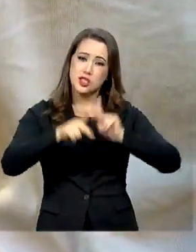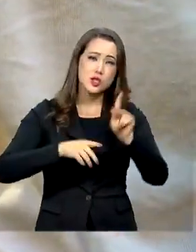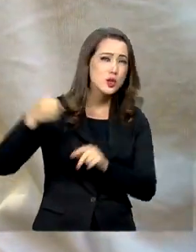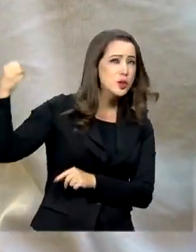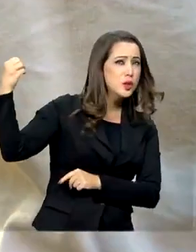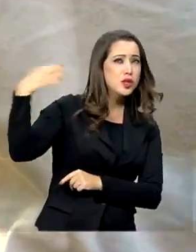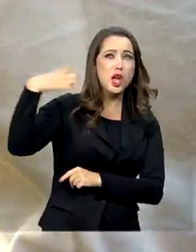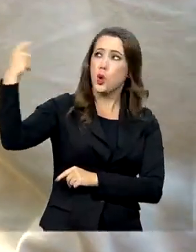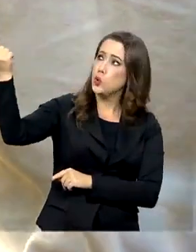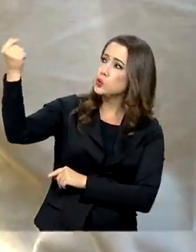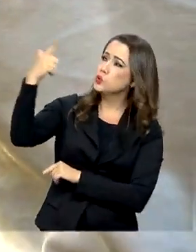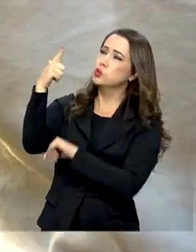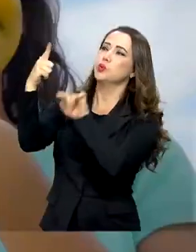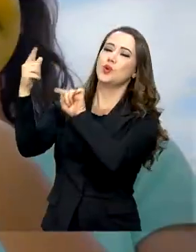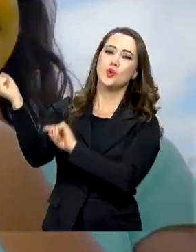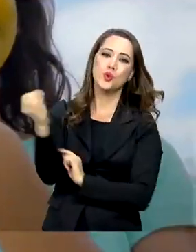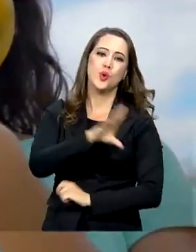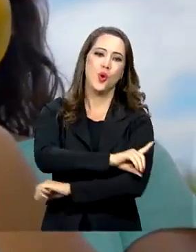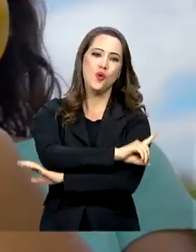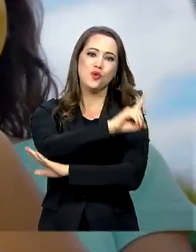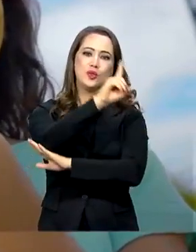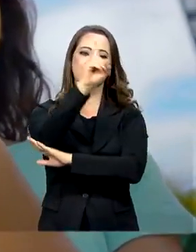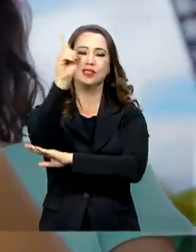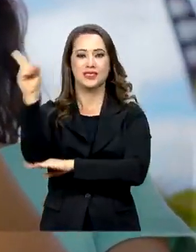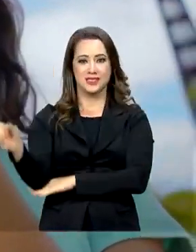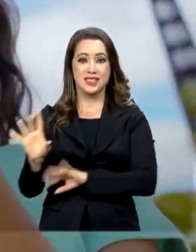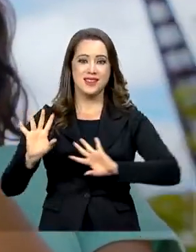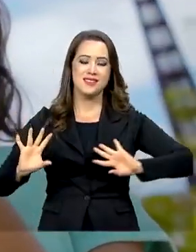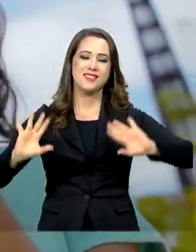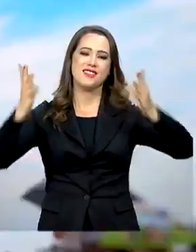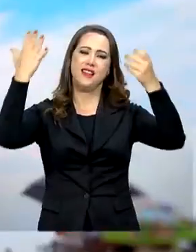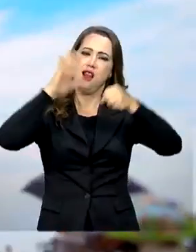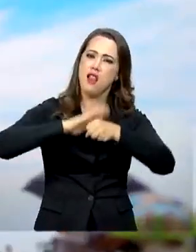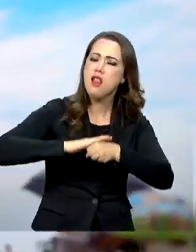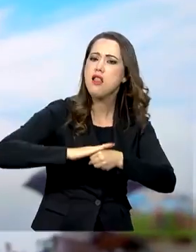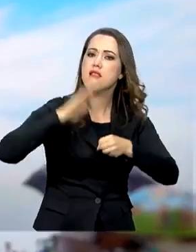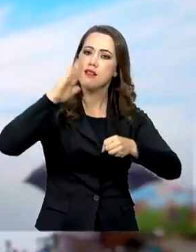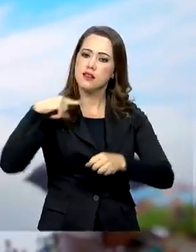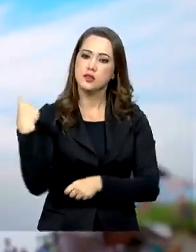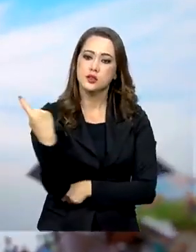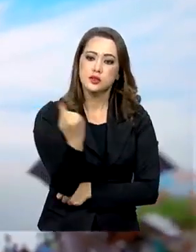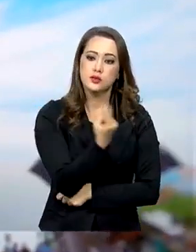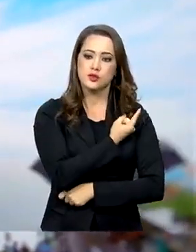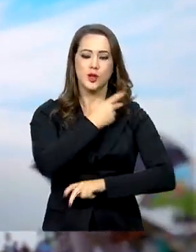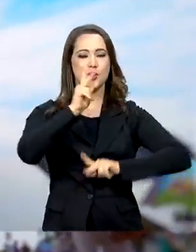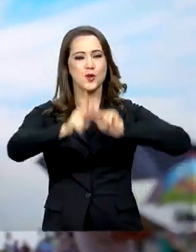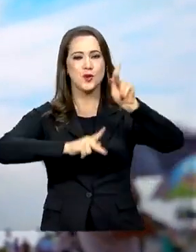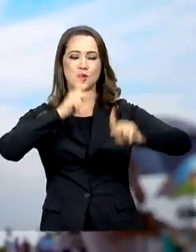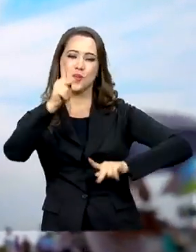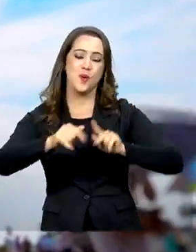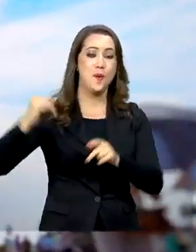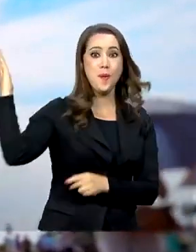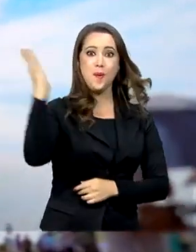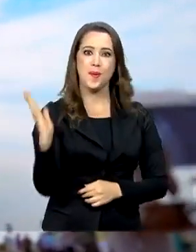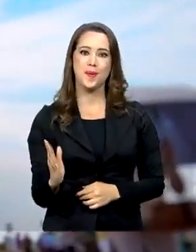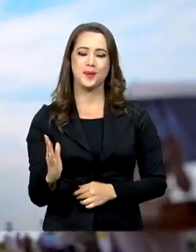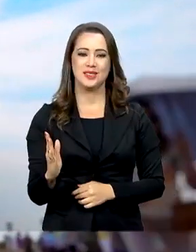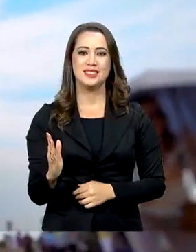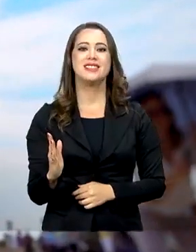sol de um novo dia celebra a independência. Somos o povo brasileiro